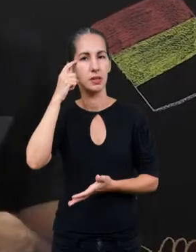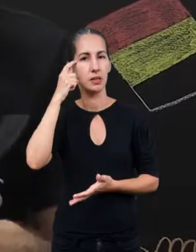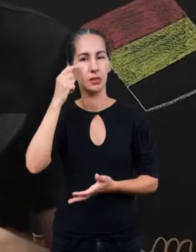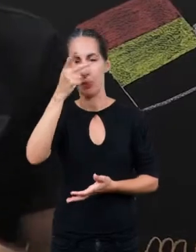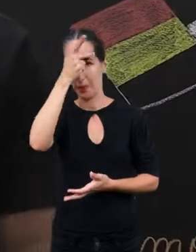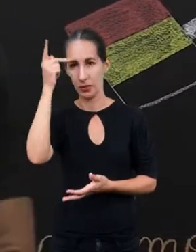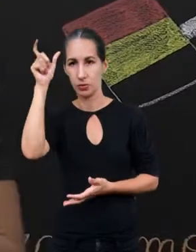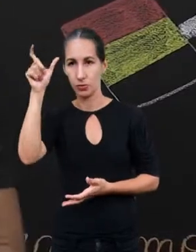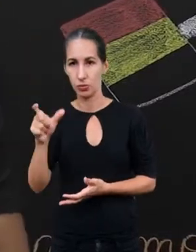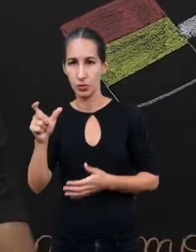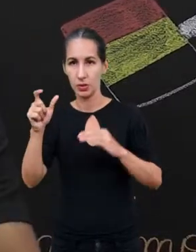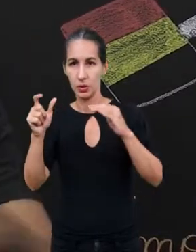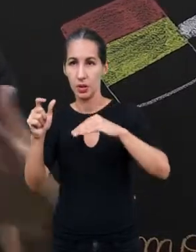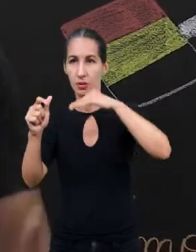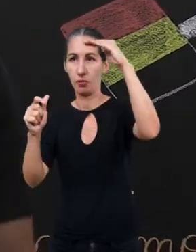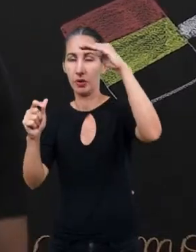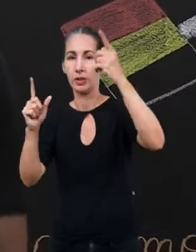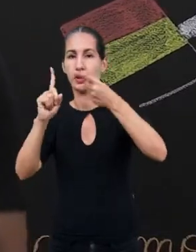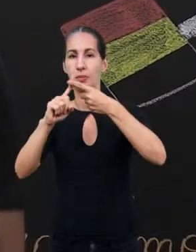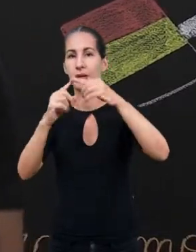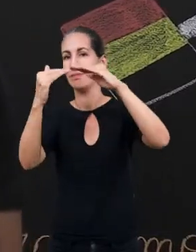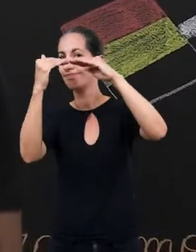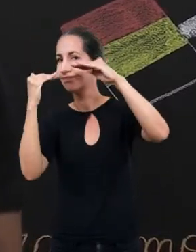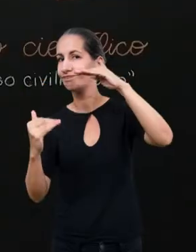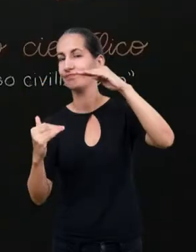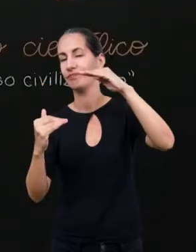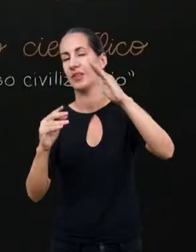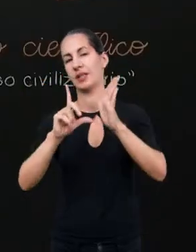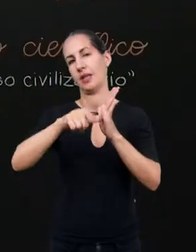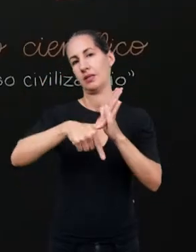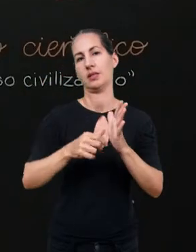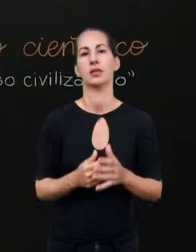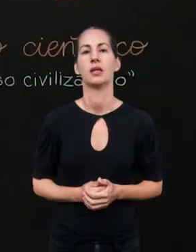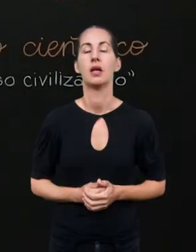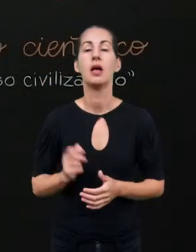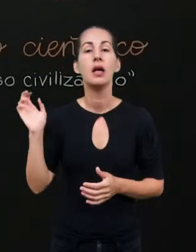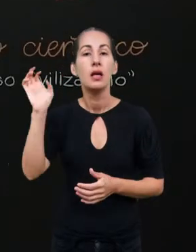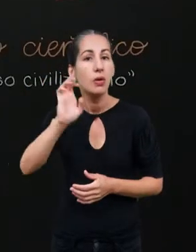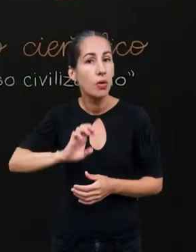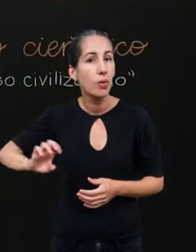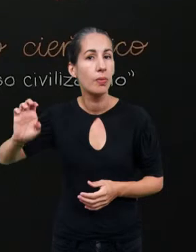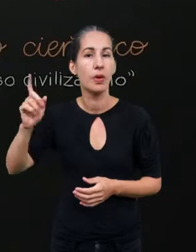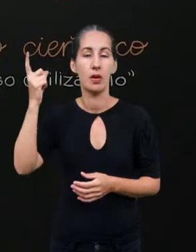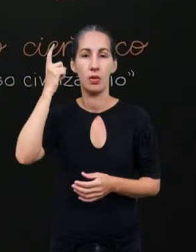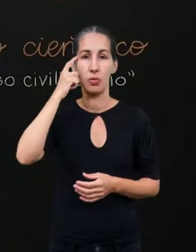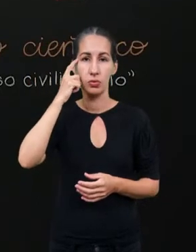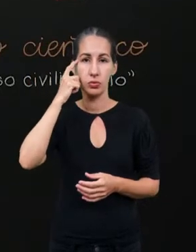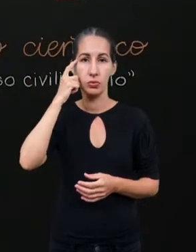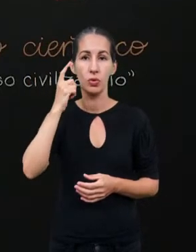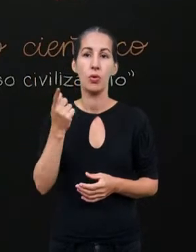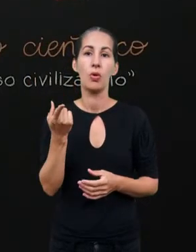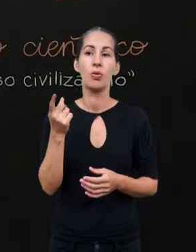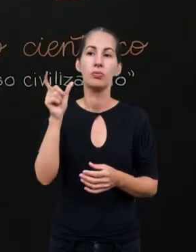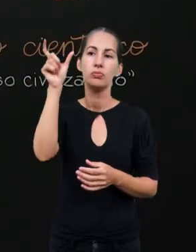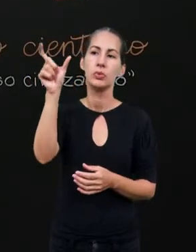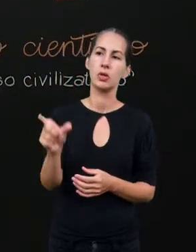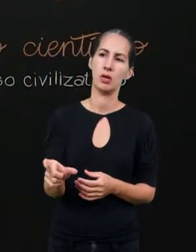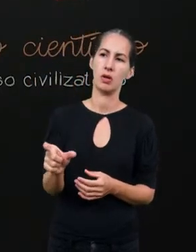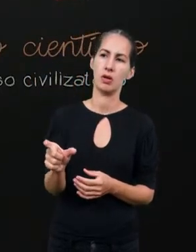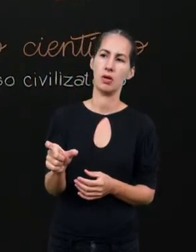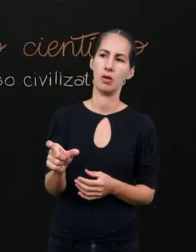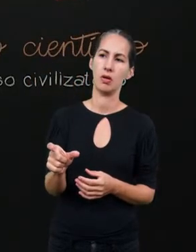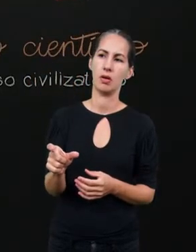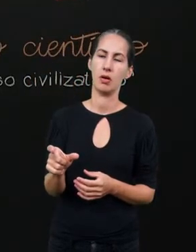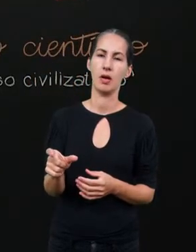raças mais evoluídas e raças atrasadas. Então, os europeus vão se enxergar como aqueles que são